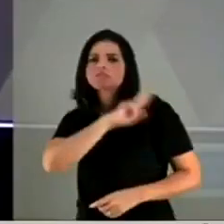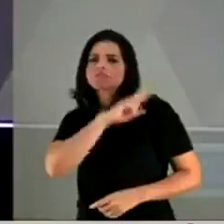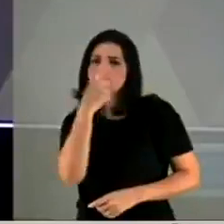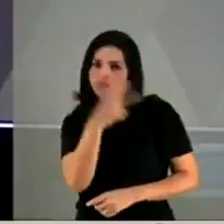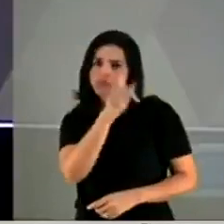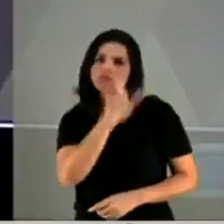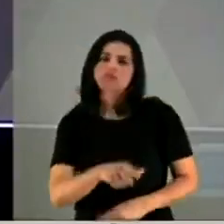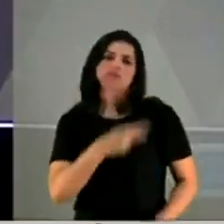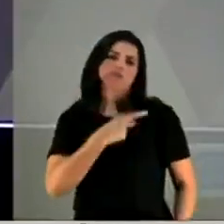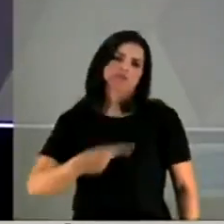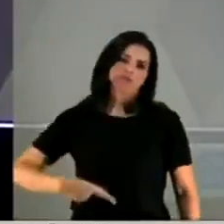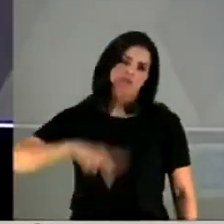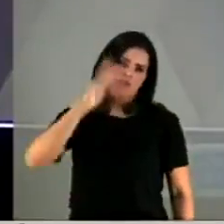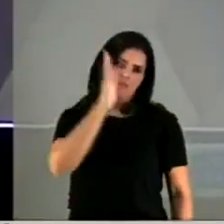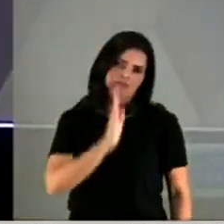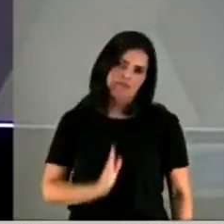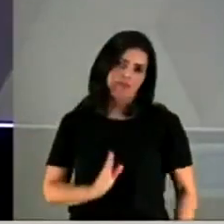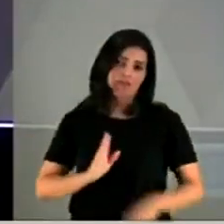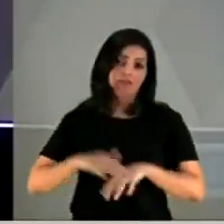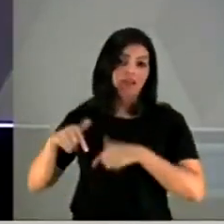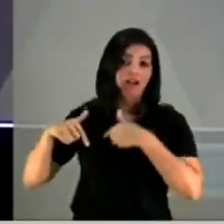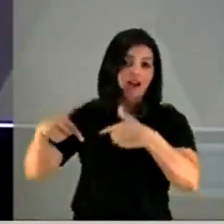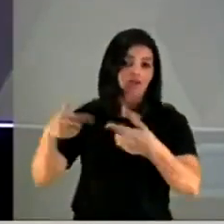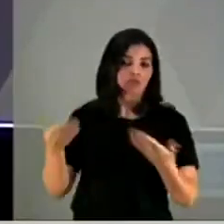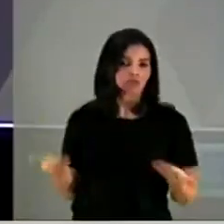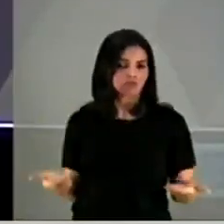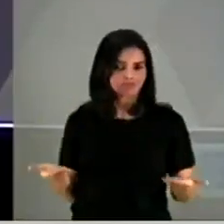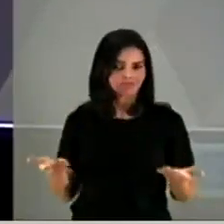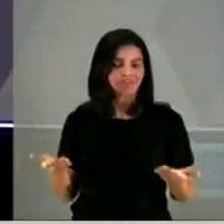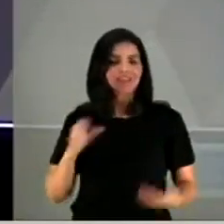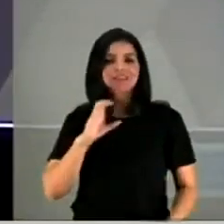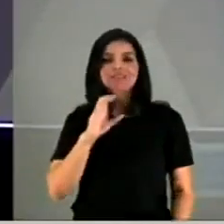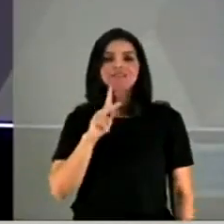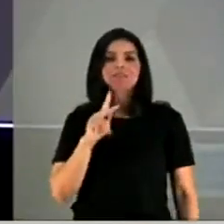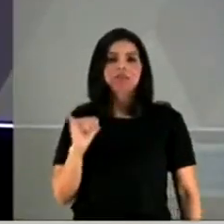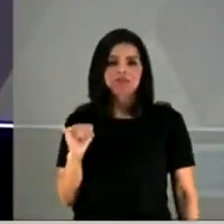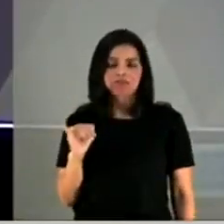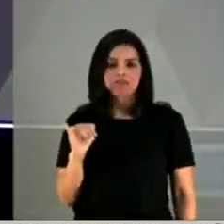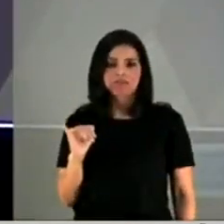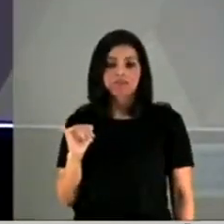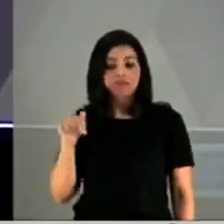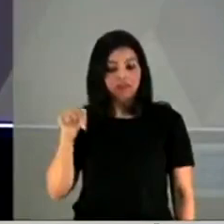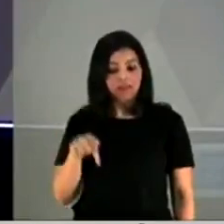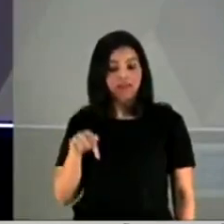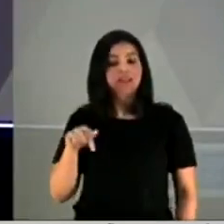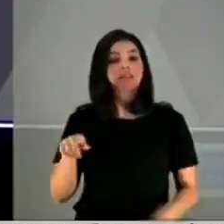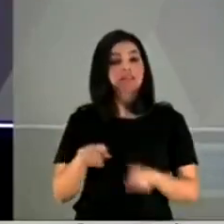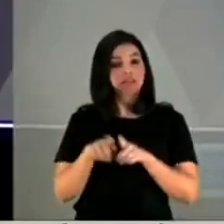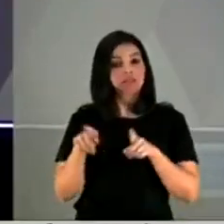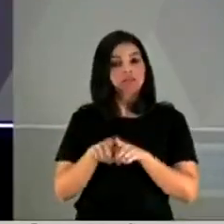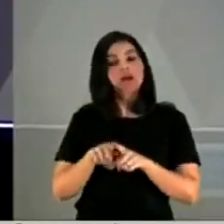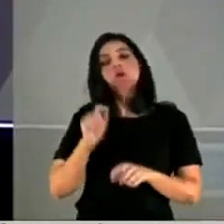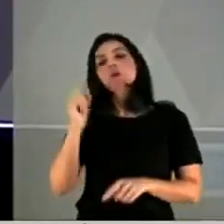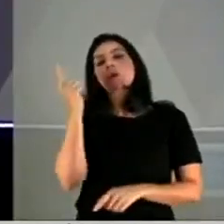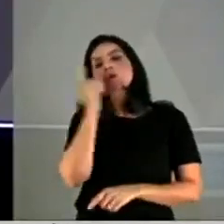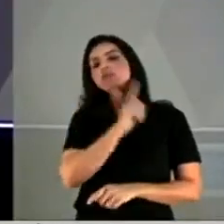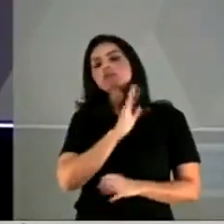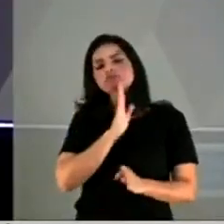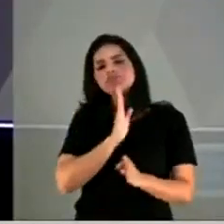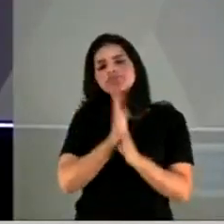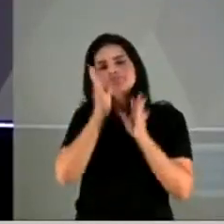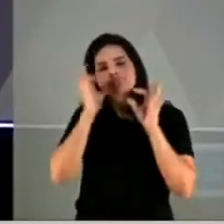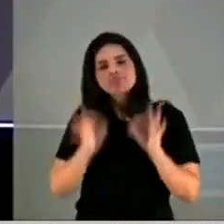pelos atos praticados. A CPI também pôde concluir